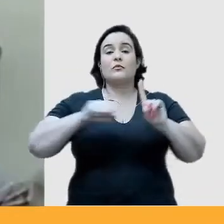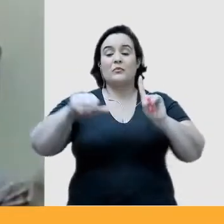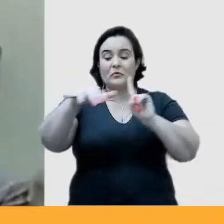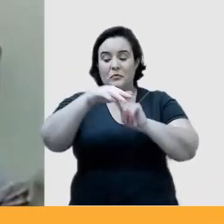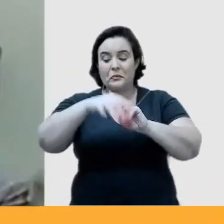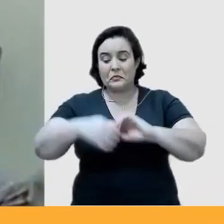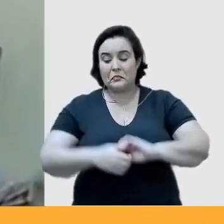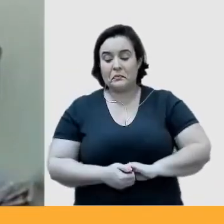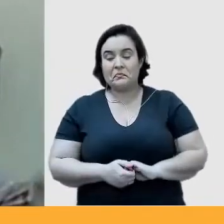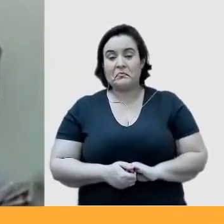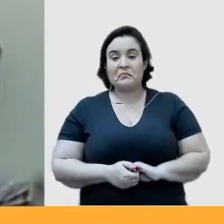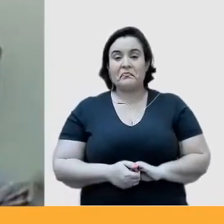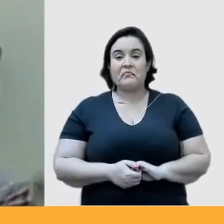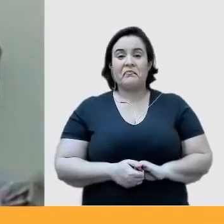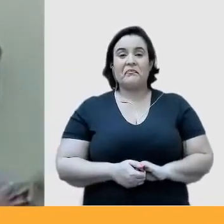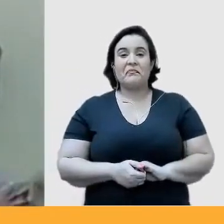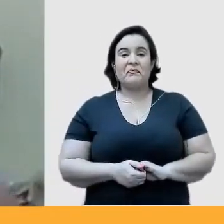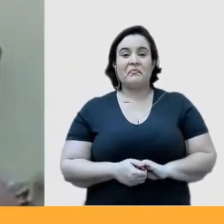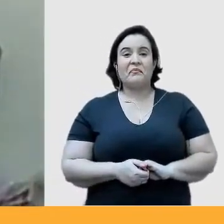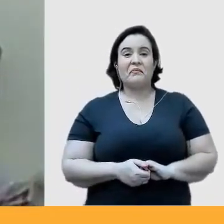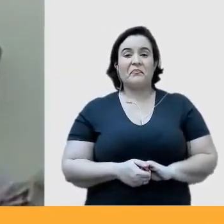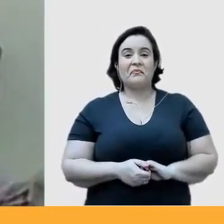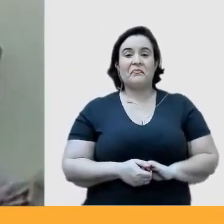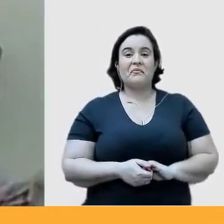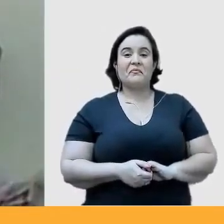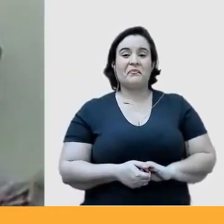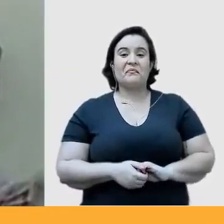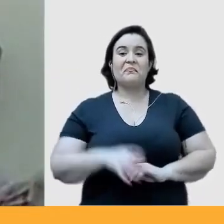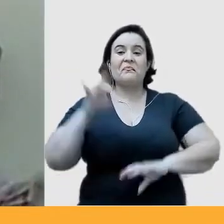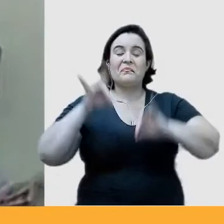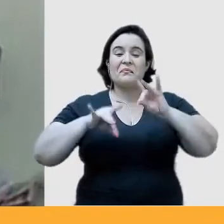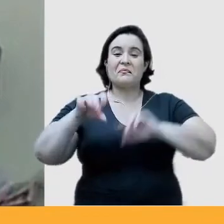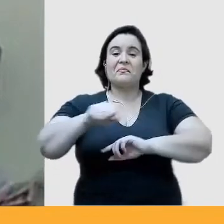que vai revolucionar